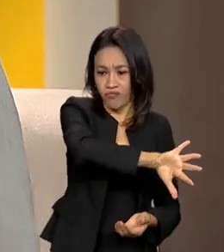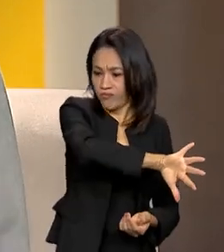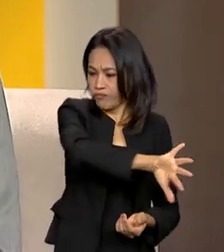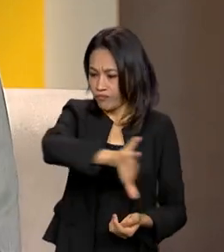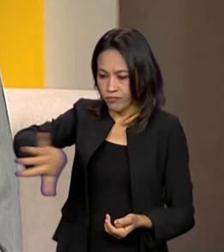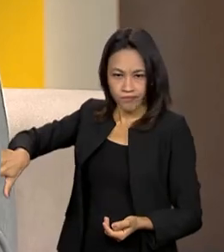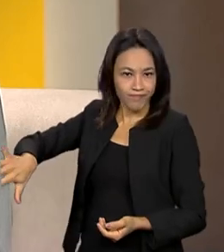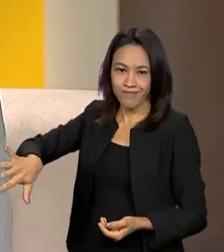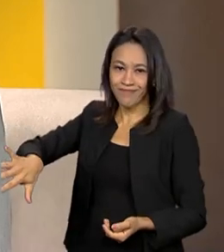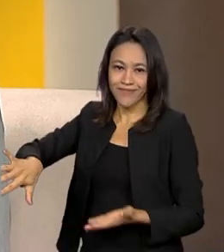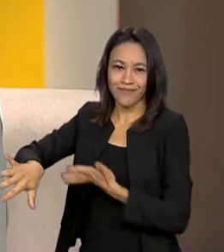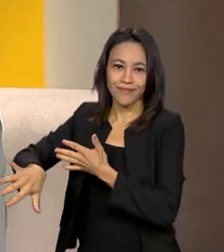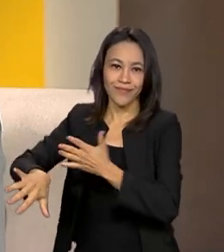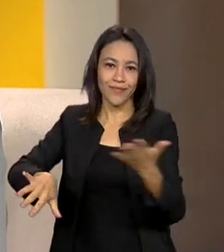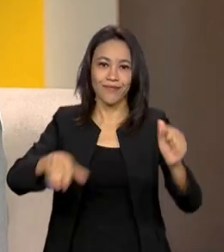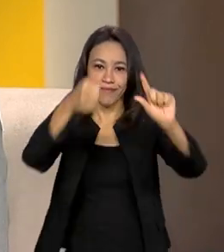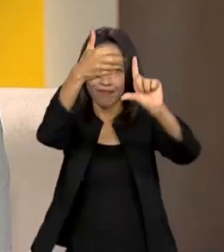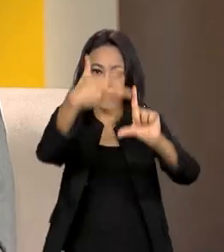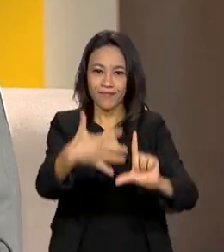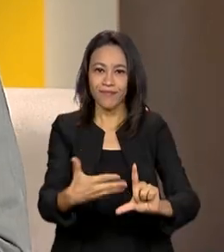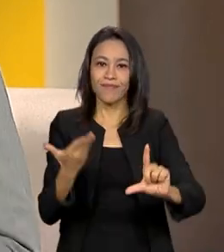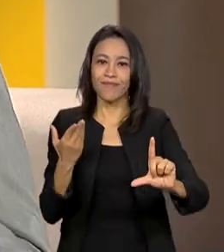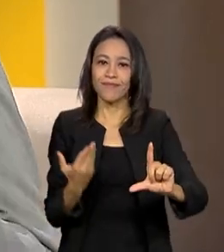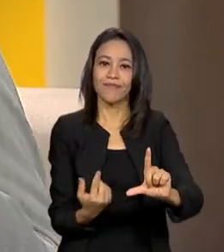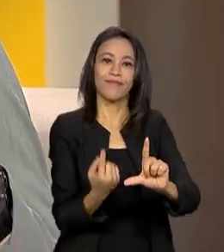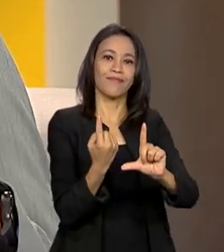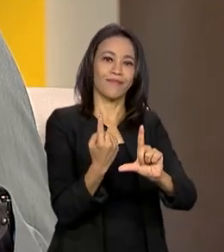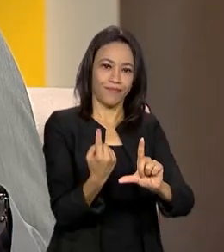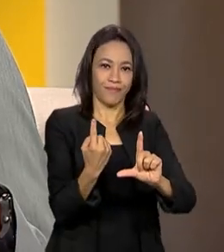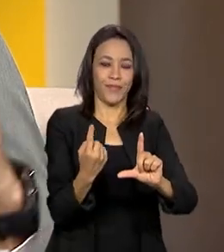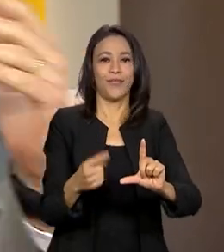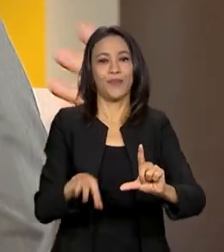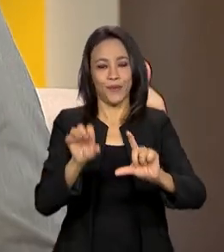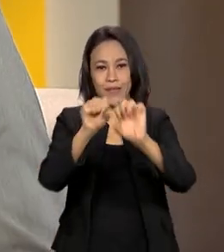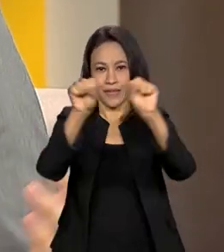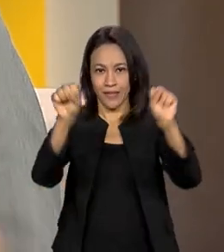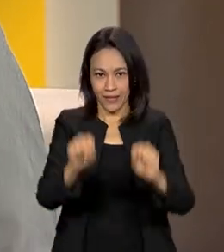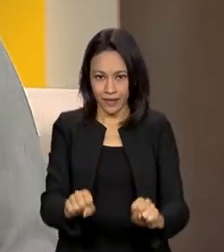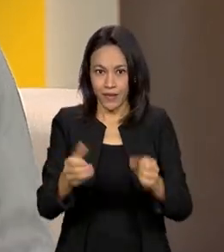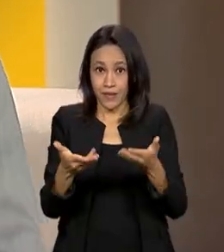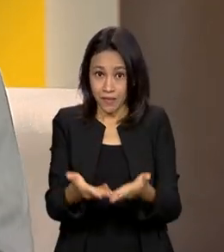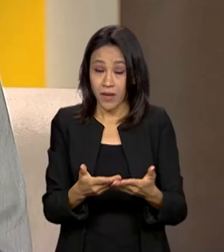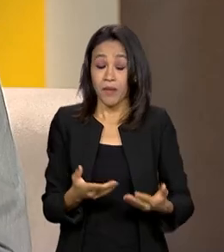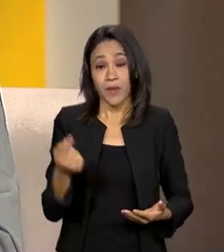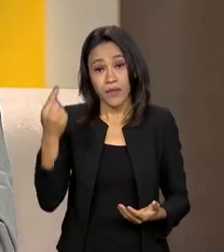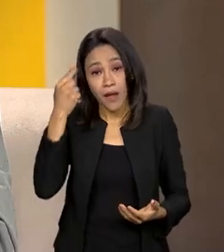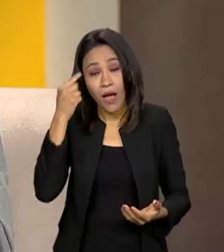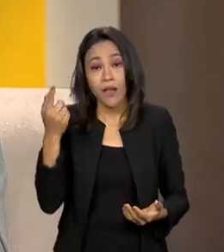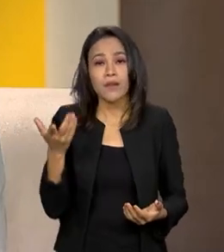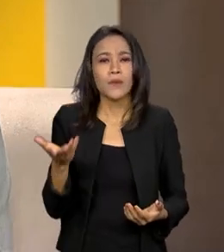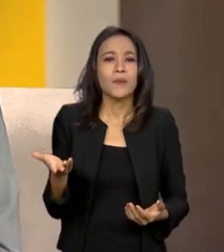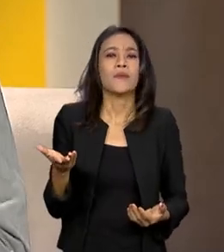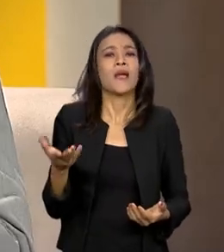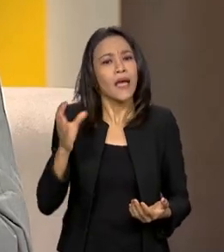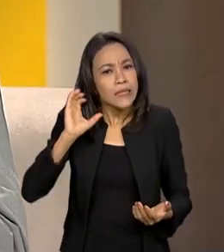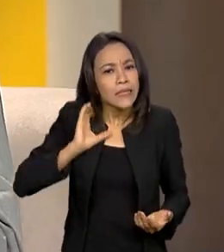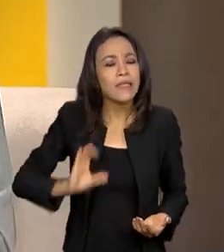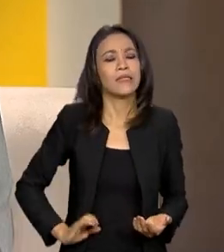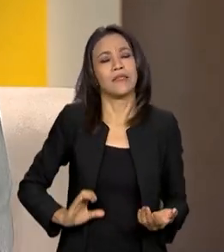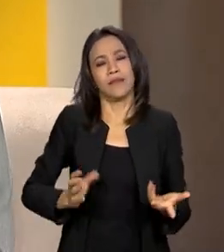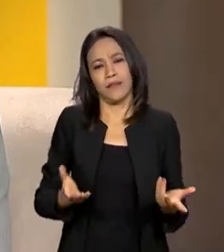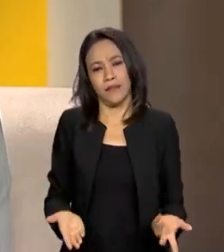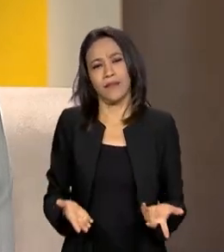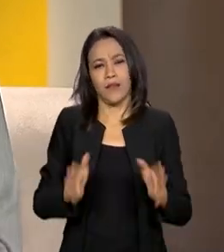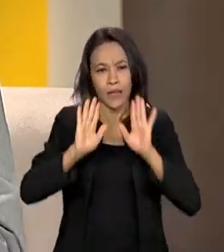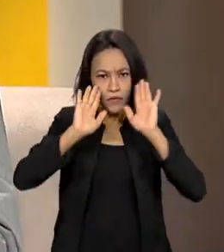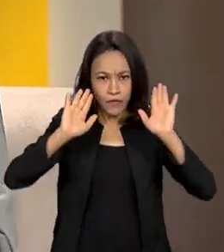Sem dúvida nenhuma. Ou seja, a gente deixa de ter uma abordagem tecnológica para uma abordagem de cidadania, para uma abordagem de